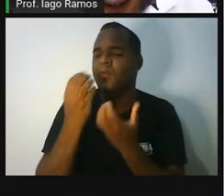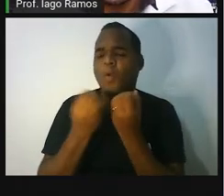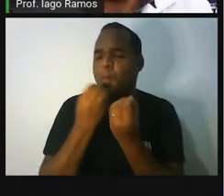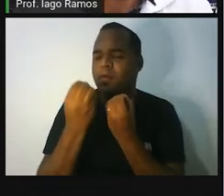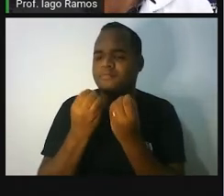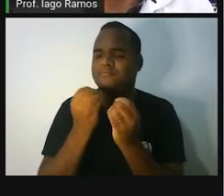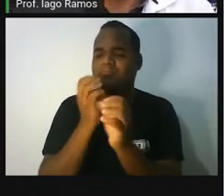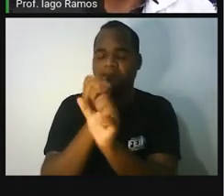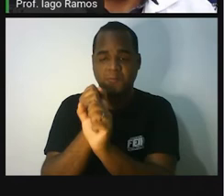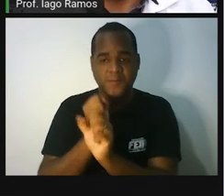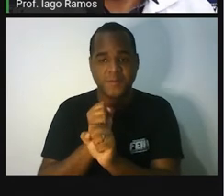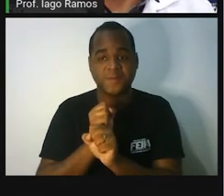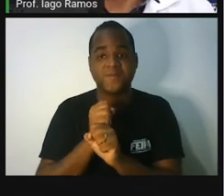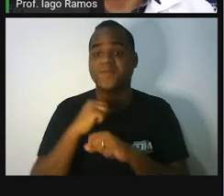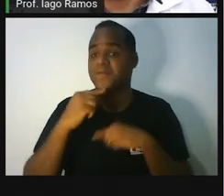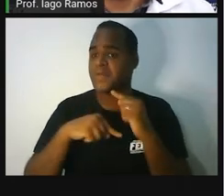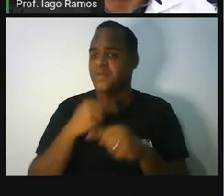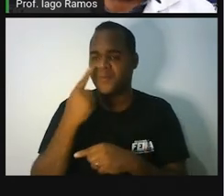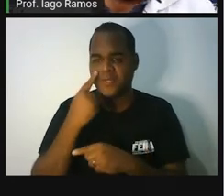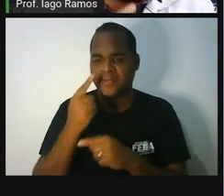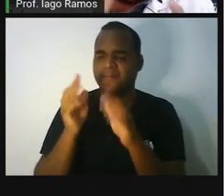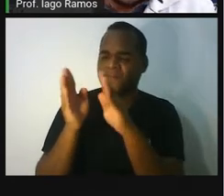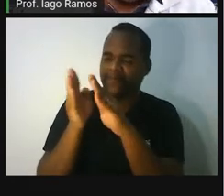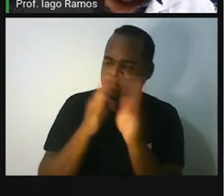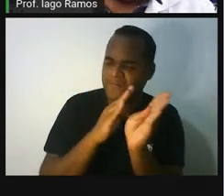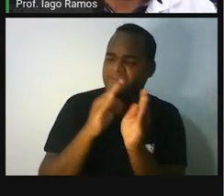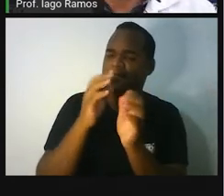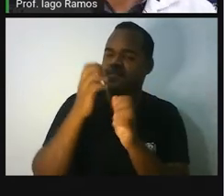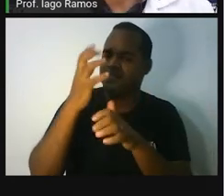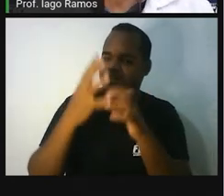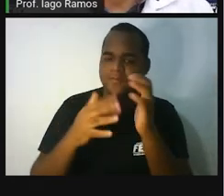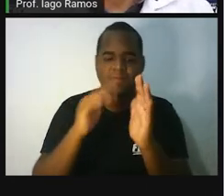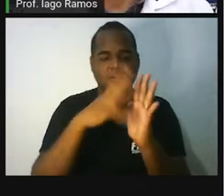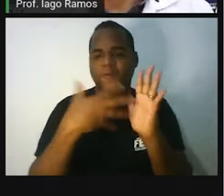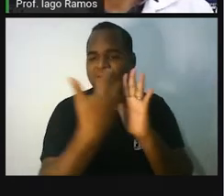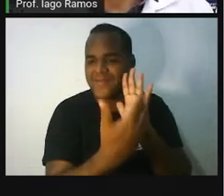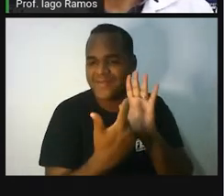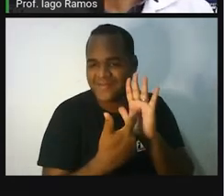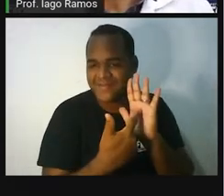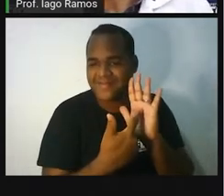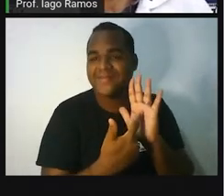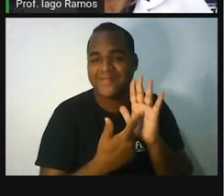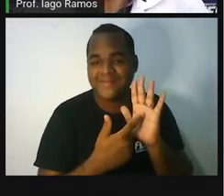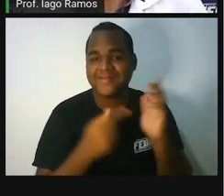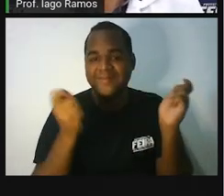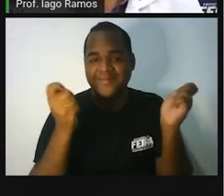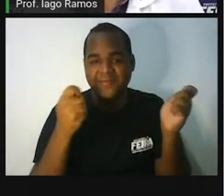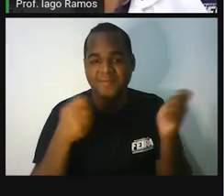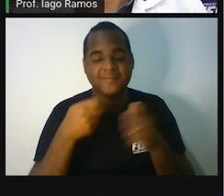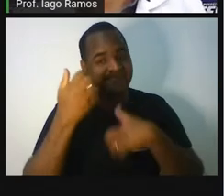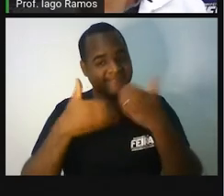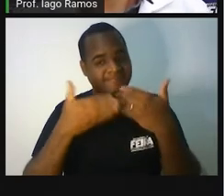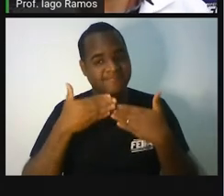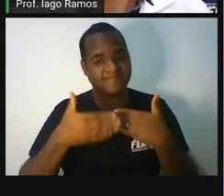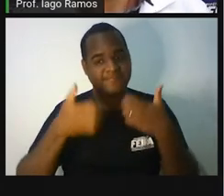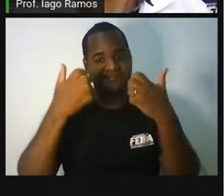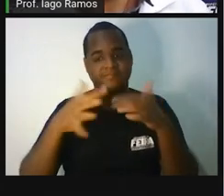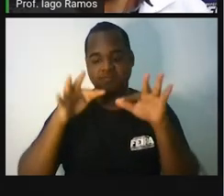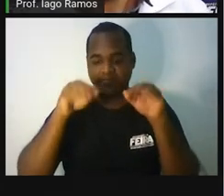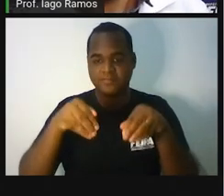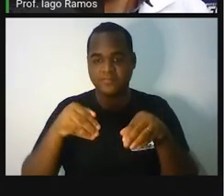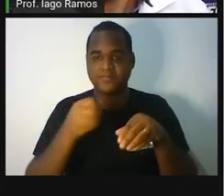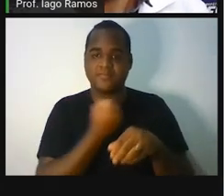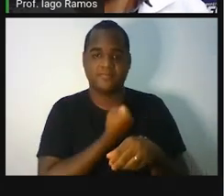Certo? E depois de você ler esse esquema aí que está bonitinho para você, vamos para a